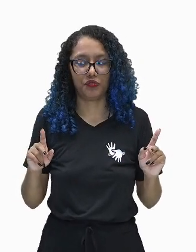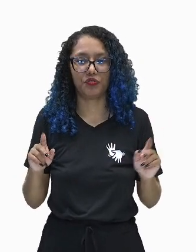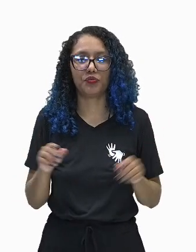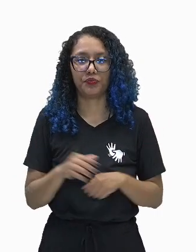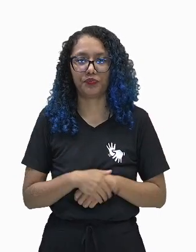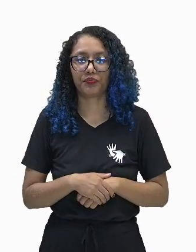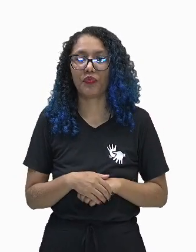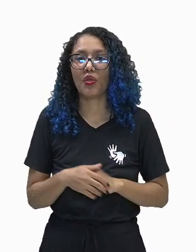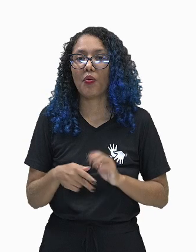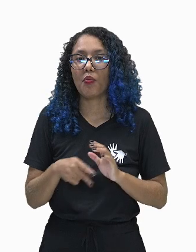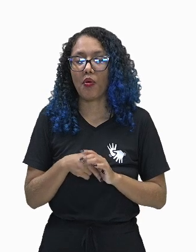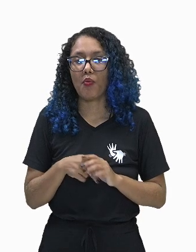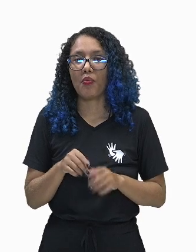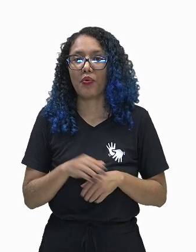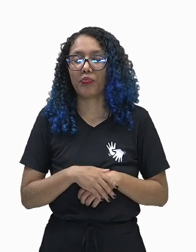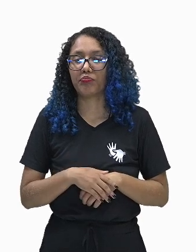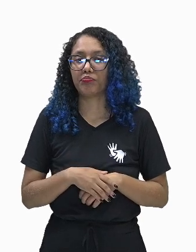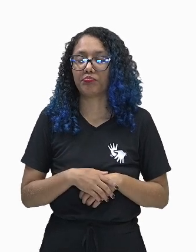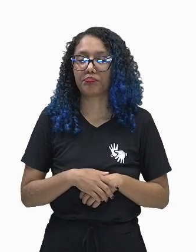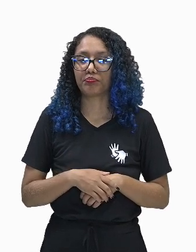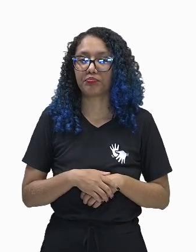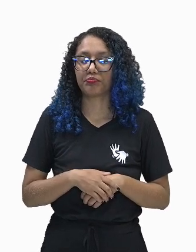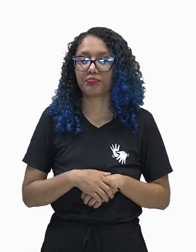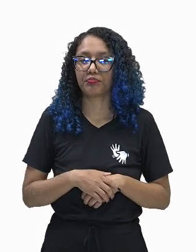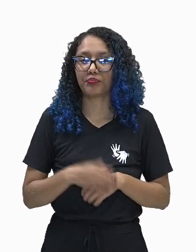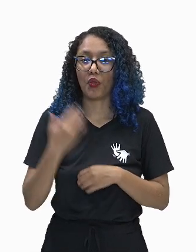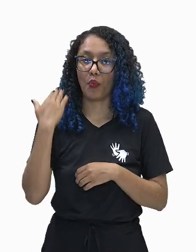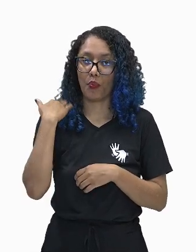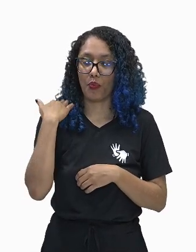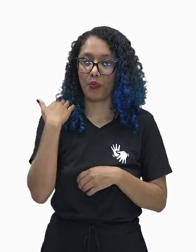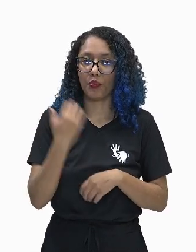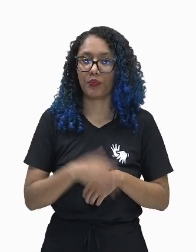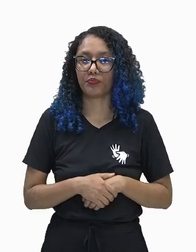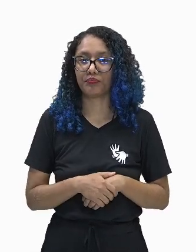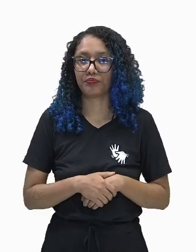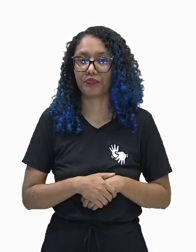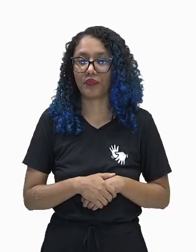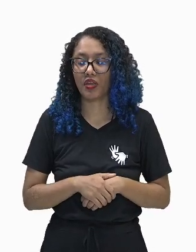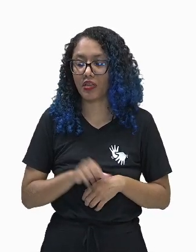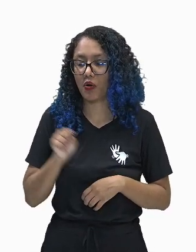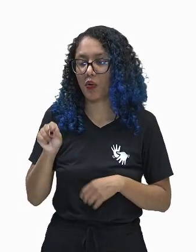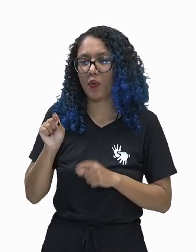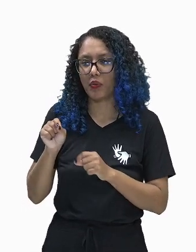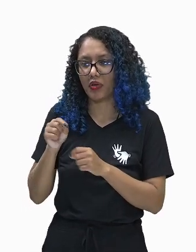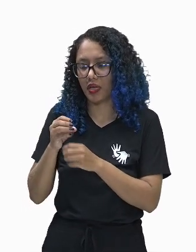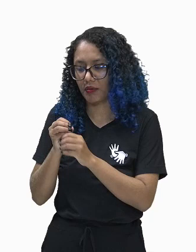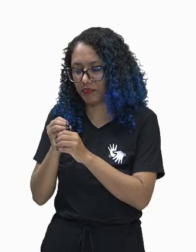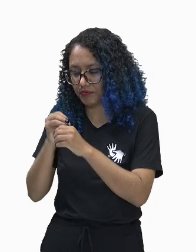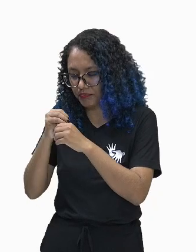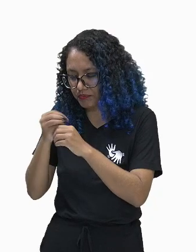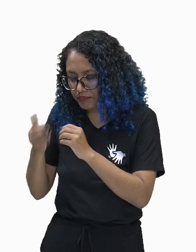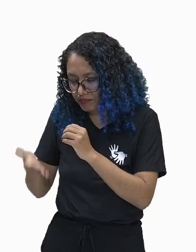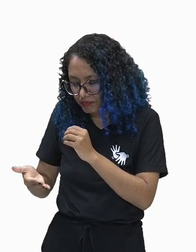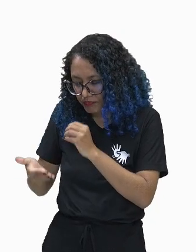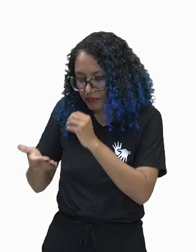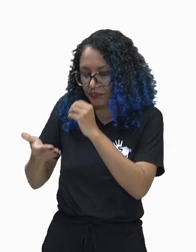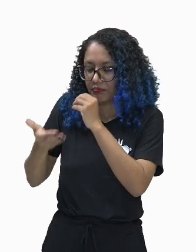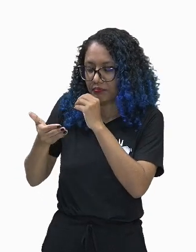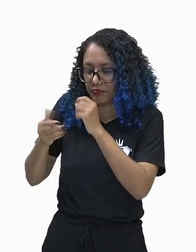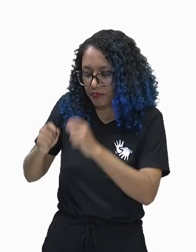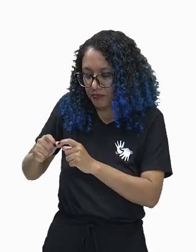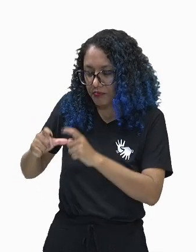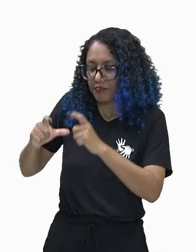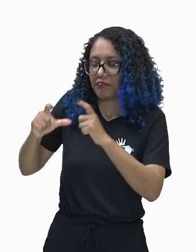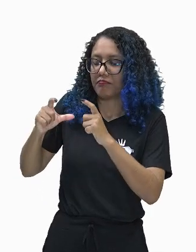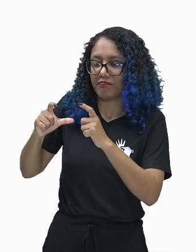humano. No microscópio óptico, a aproximação não é tão grande, você consegue observar uma grande quantidade de